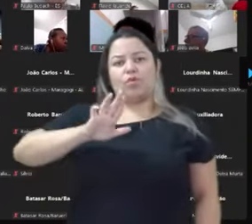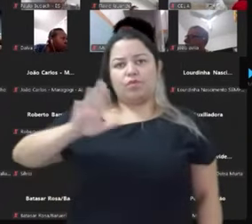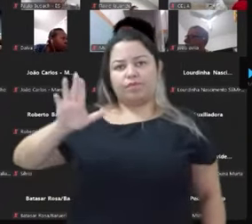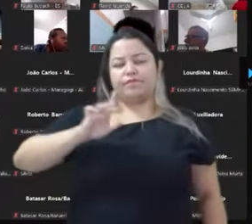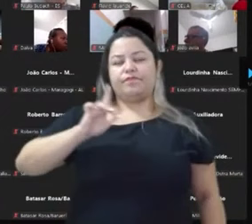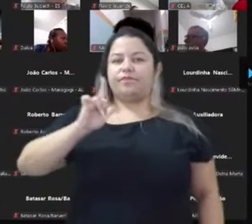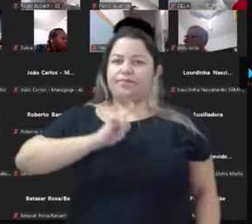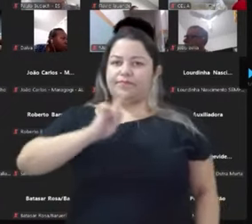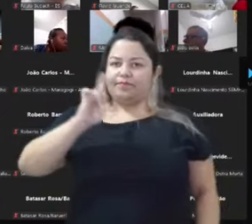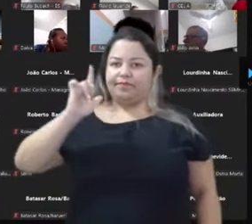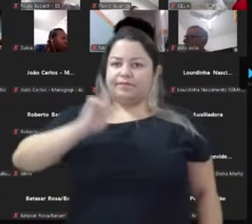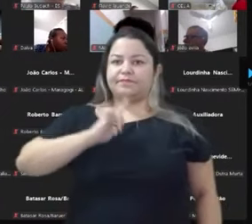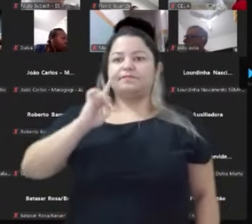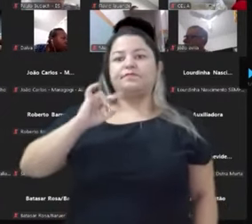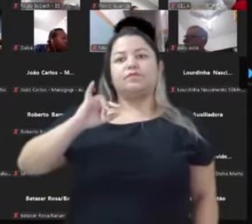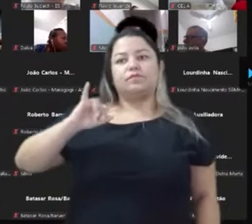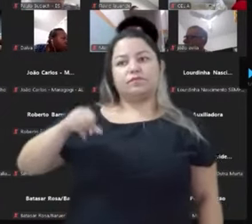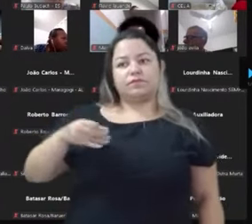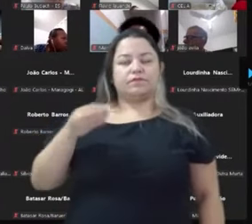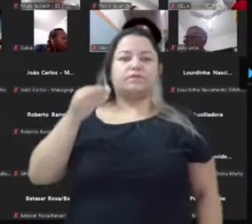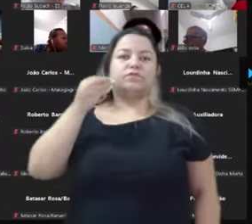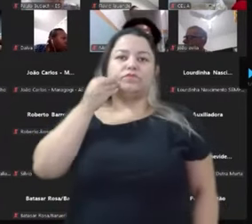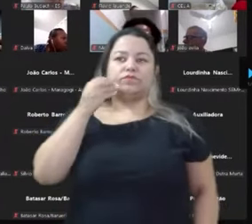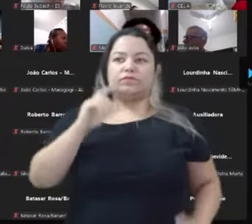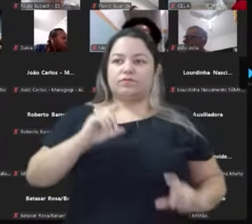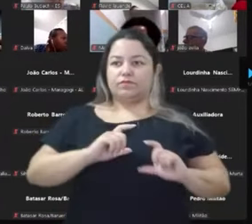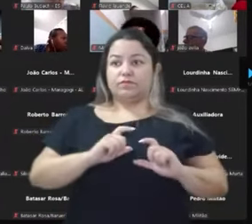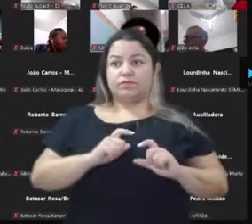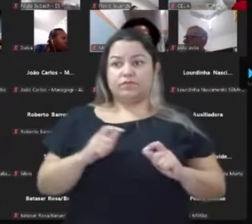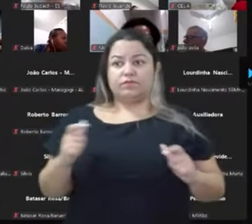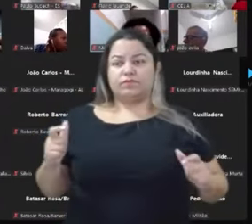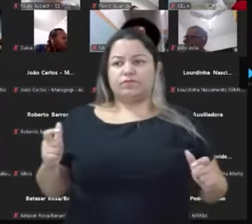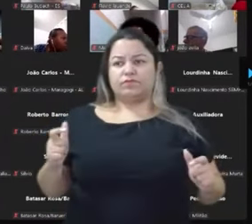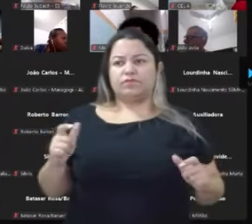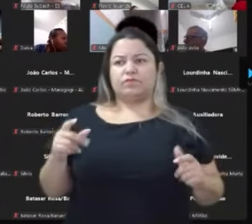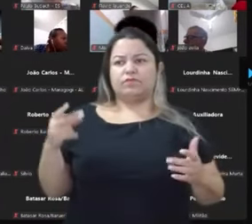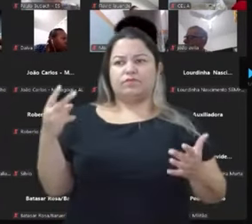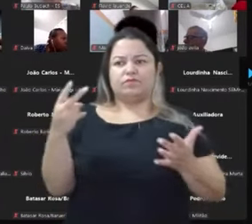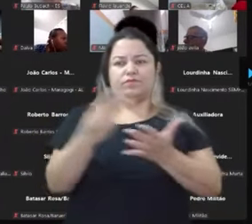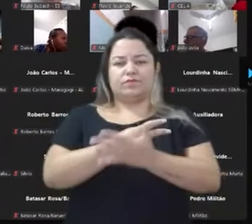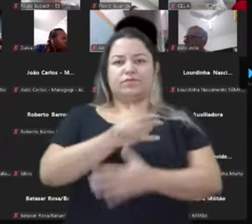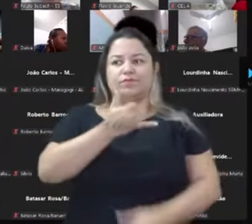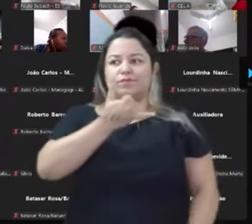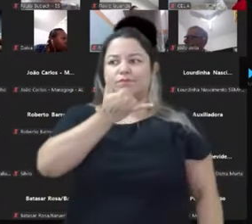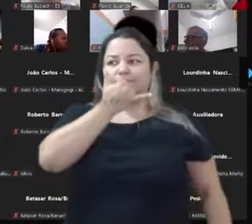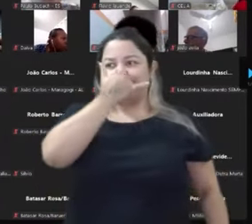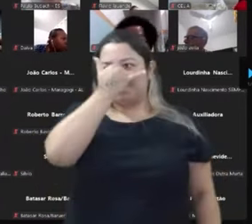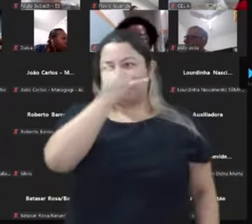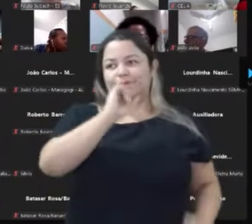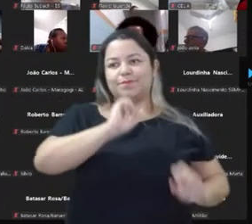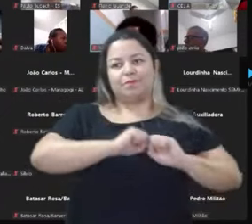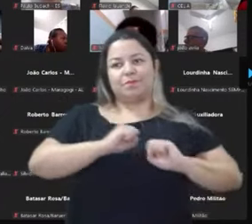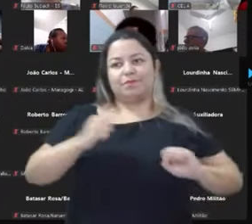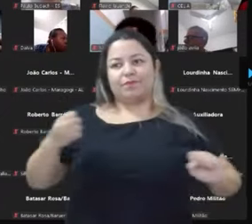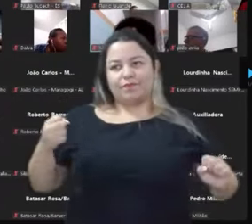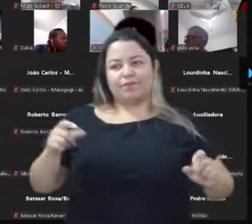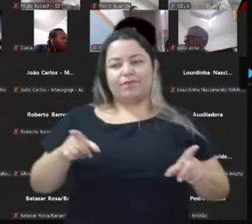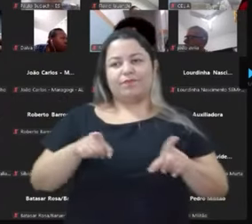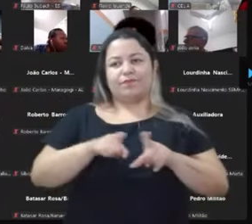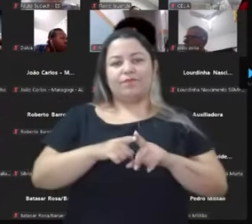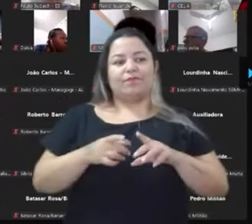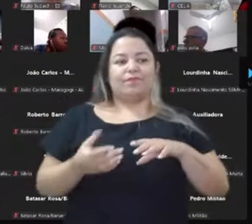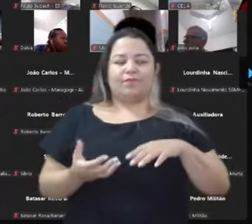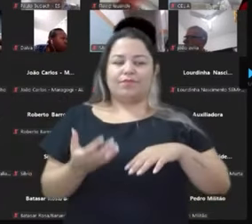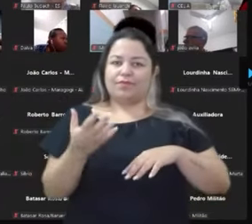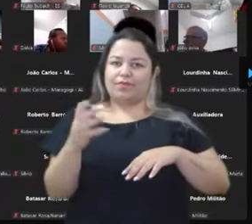chance gigantesca aí de ganhar, né? A não ser que aconteça aí uma desgraça muito grande. Mas nas eleições congressistas aí